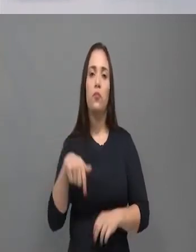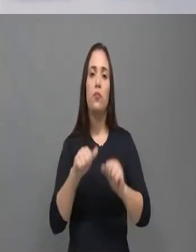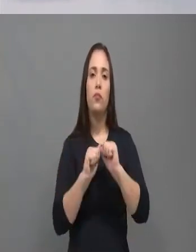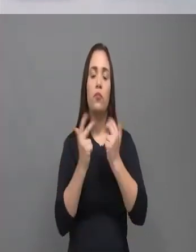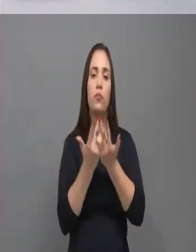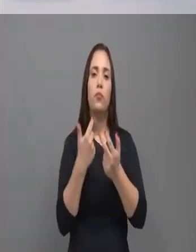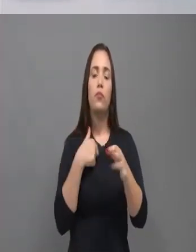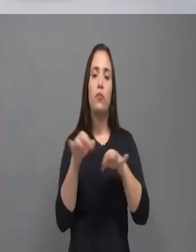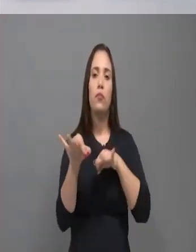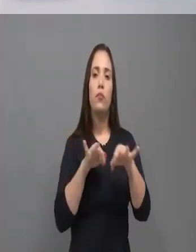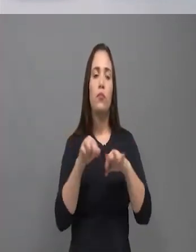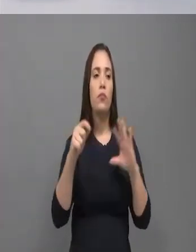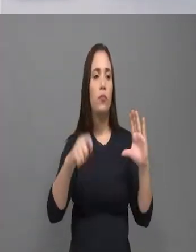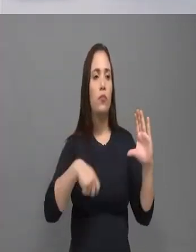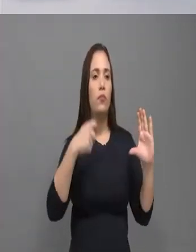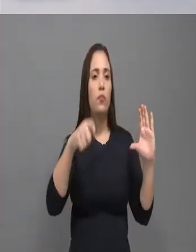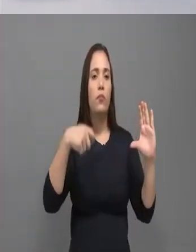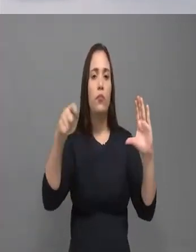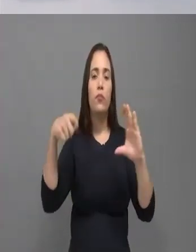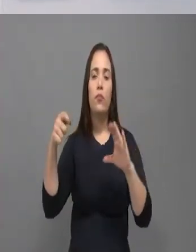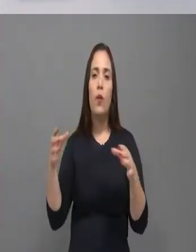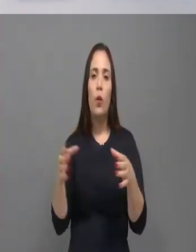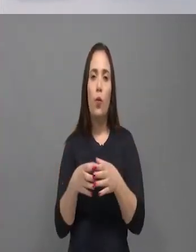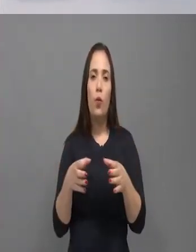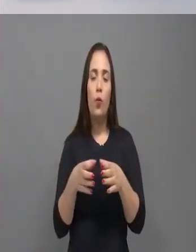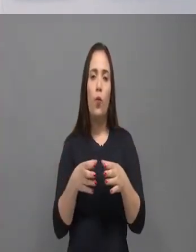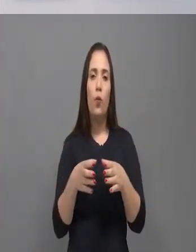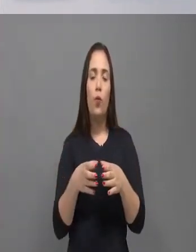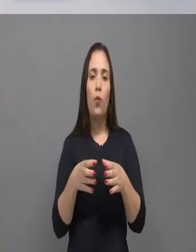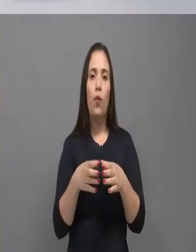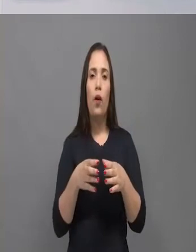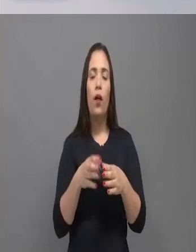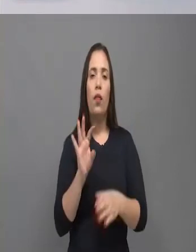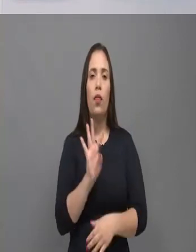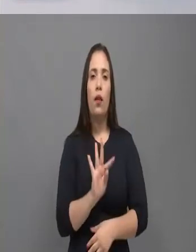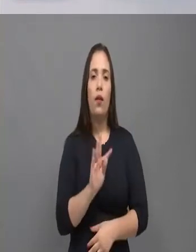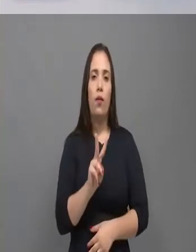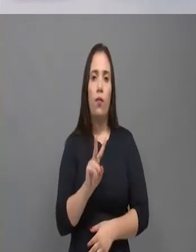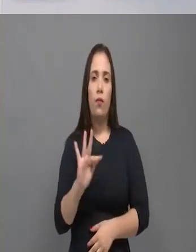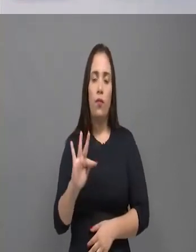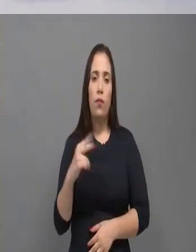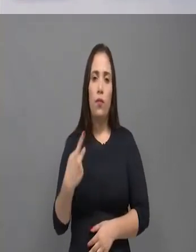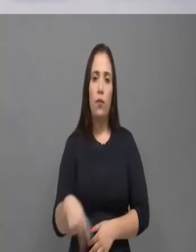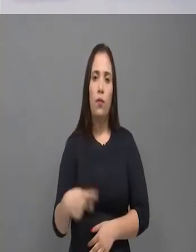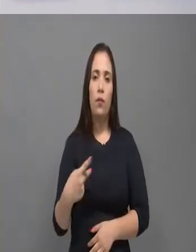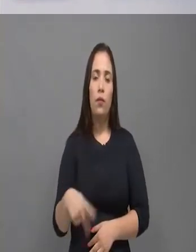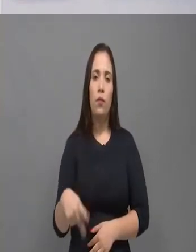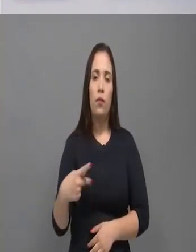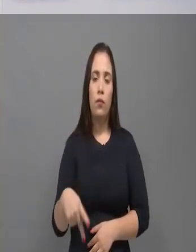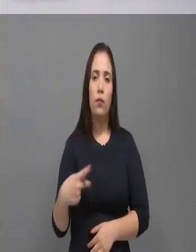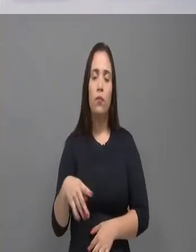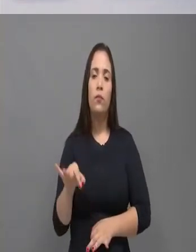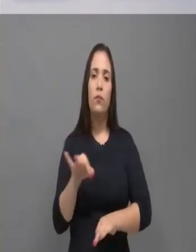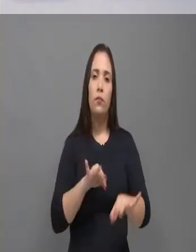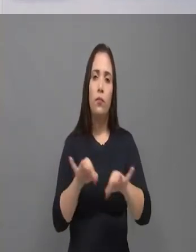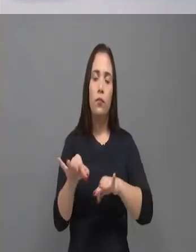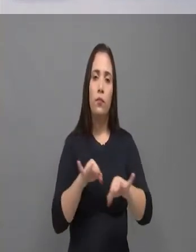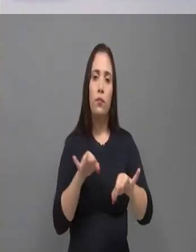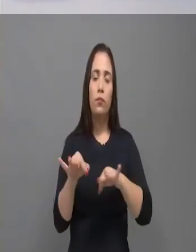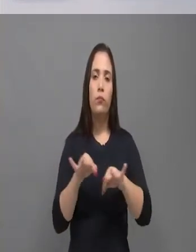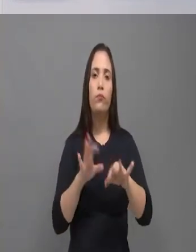para vários países do mundo, Roma, para o Papa, o Papa, está certo? Então, mostrando